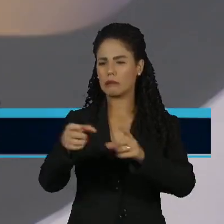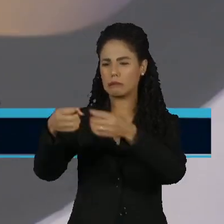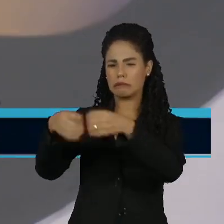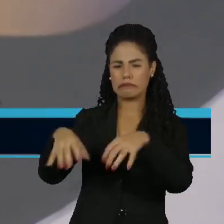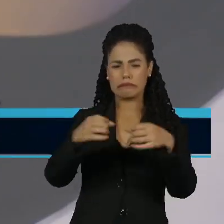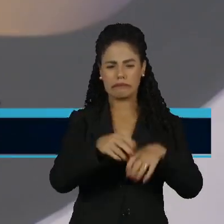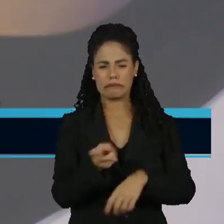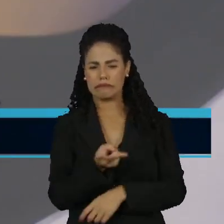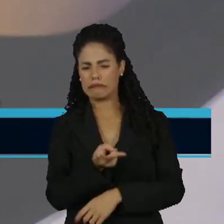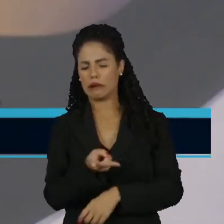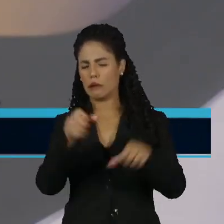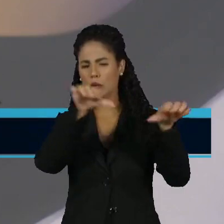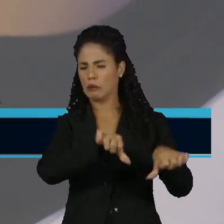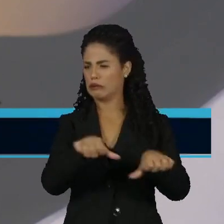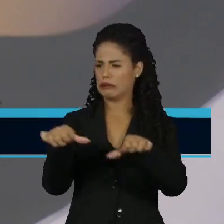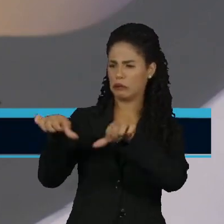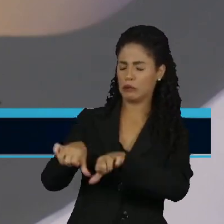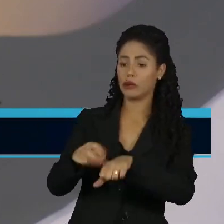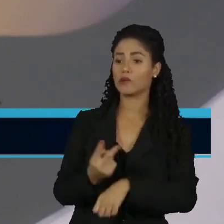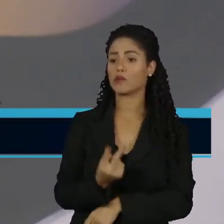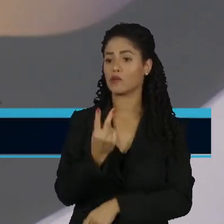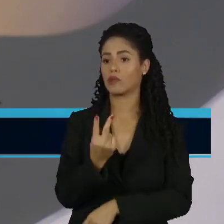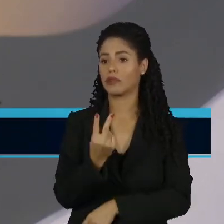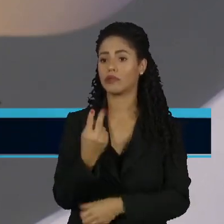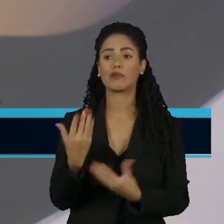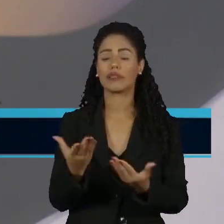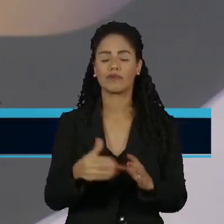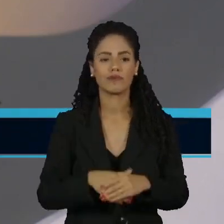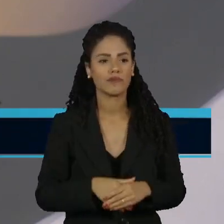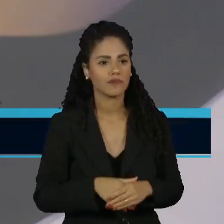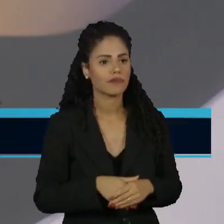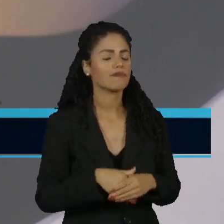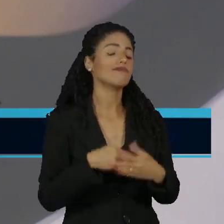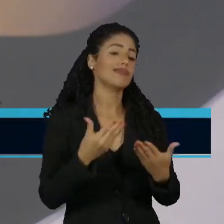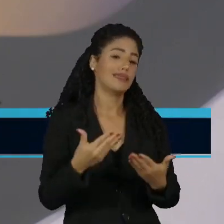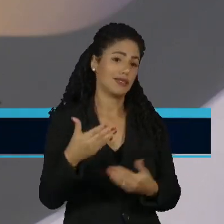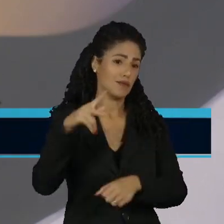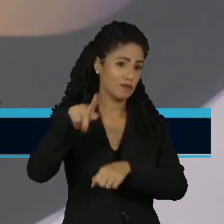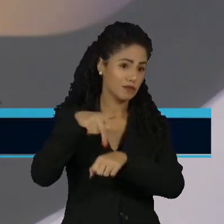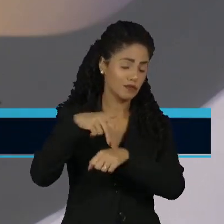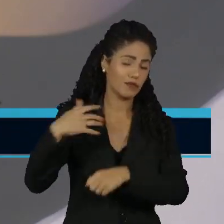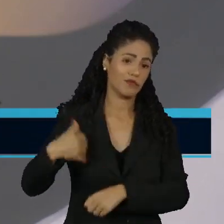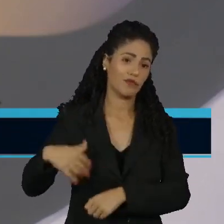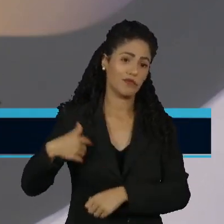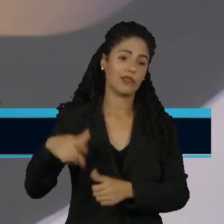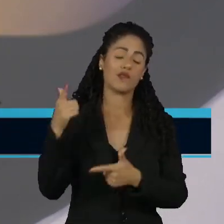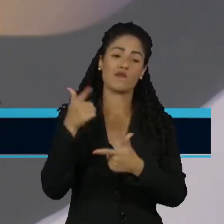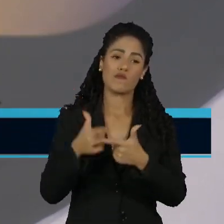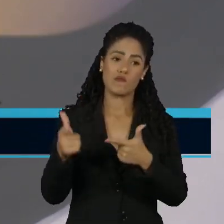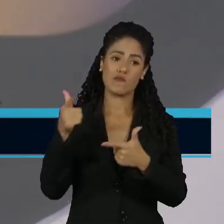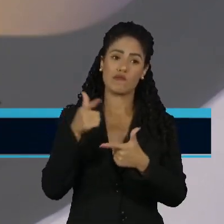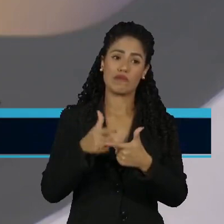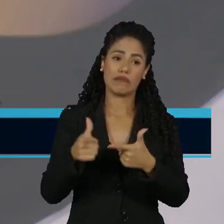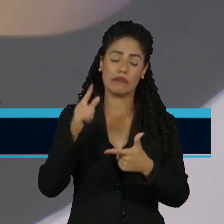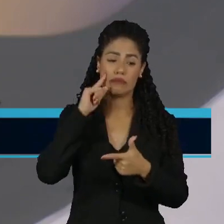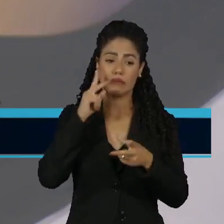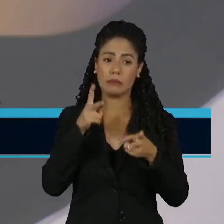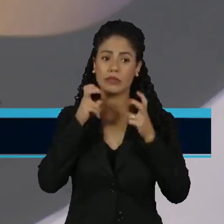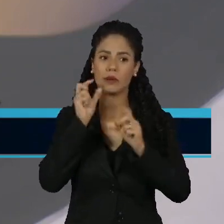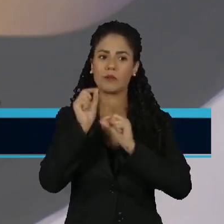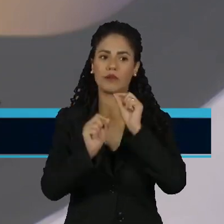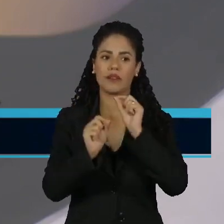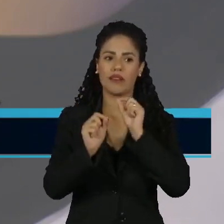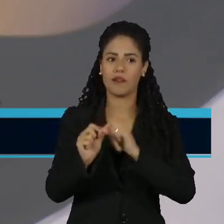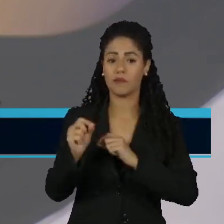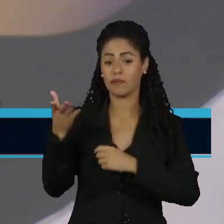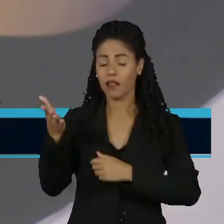acho que é um drama na Argentina, é um drama com fundo musical de tango, porque se você olhar, quer dizer,